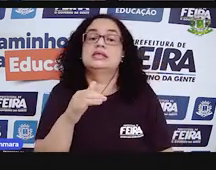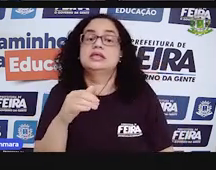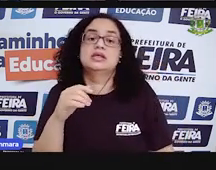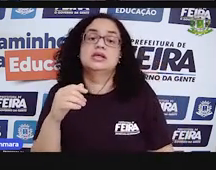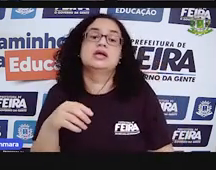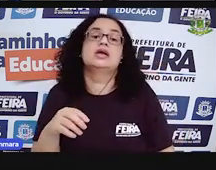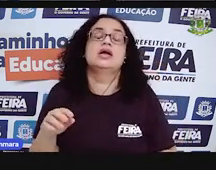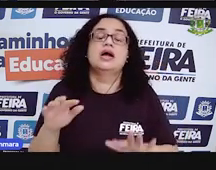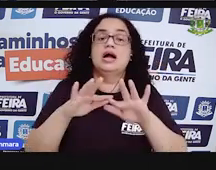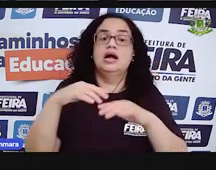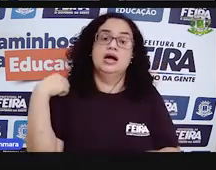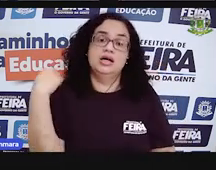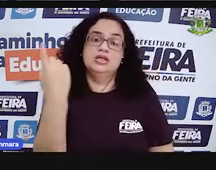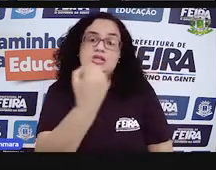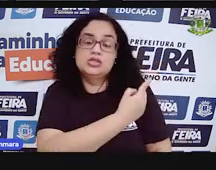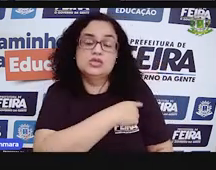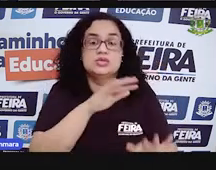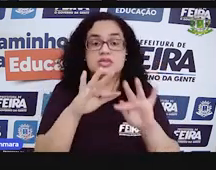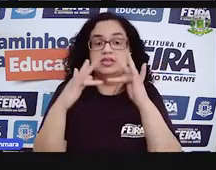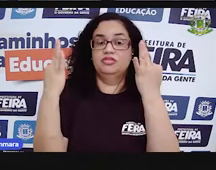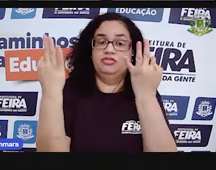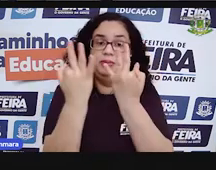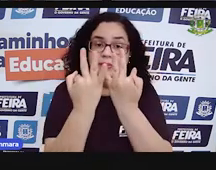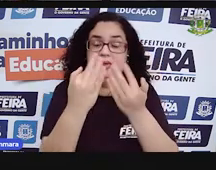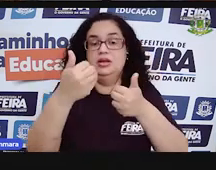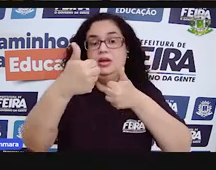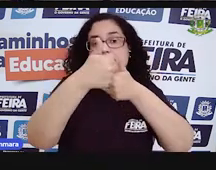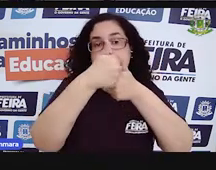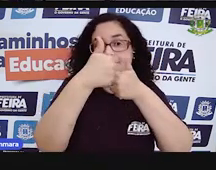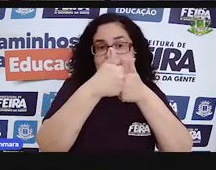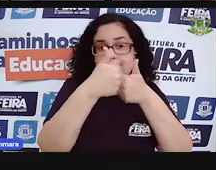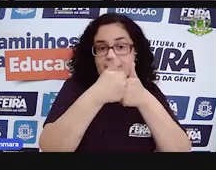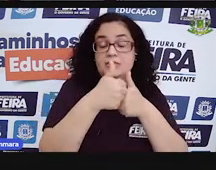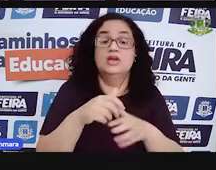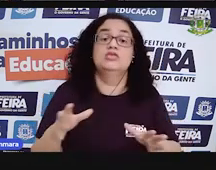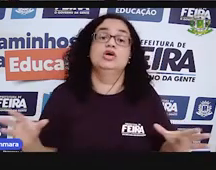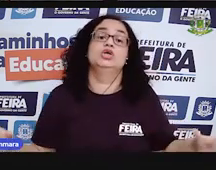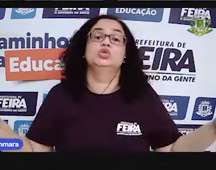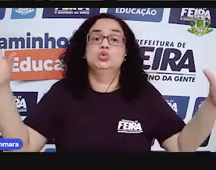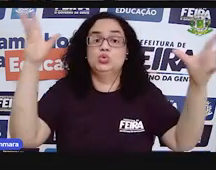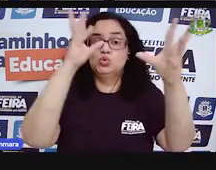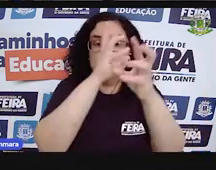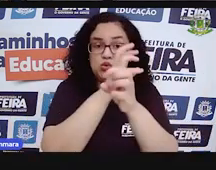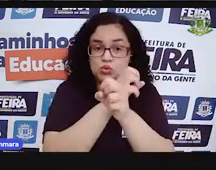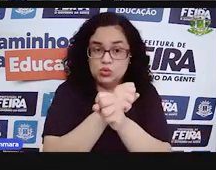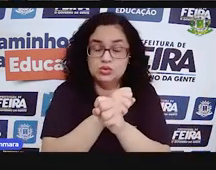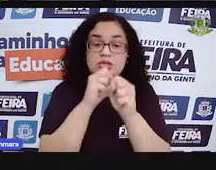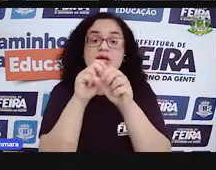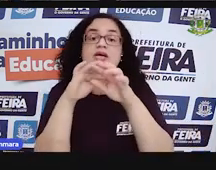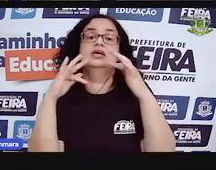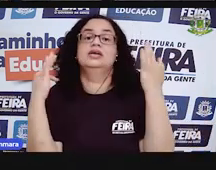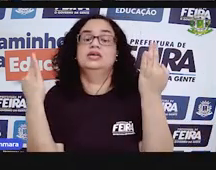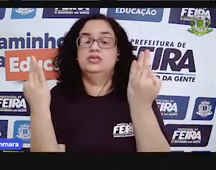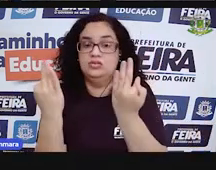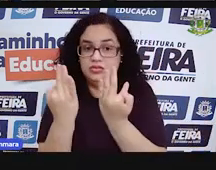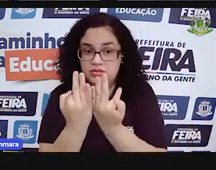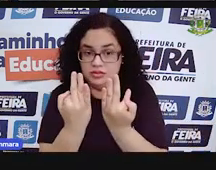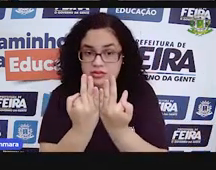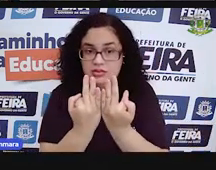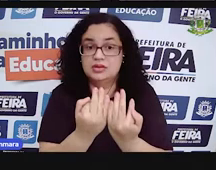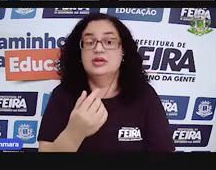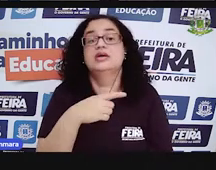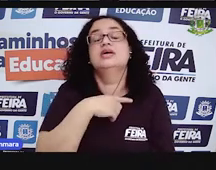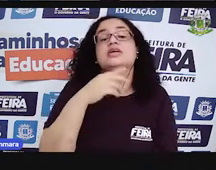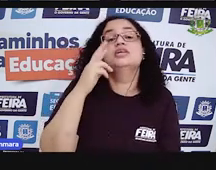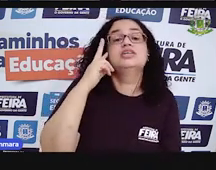parentes mais próximos, né? A gente vai juntar esses parentes. Muito embora, no momento que